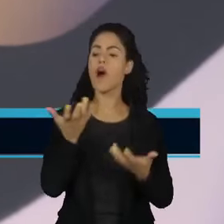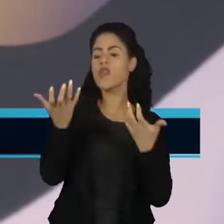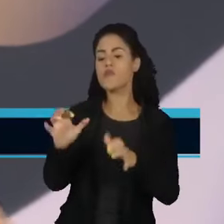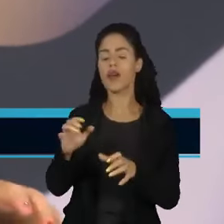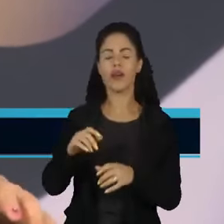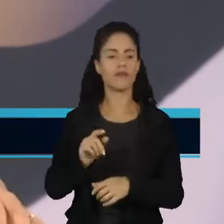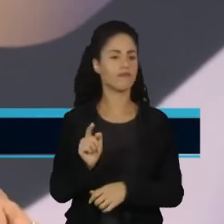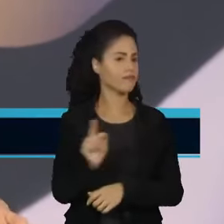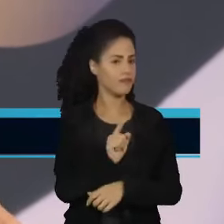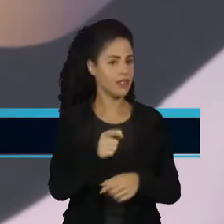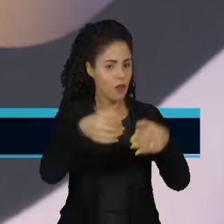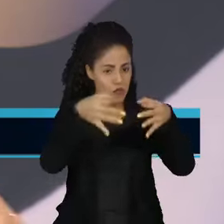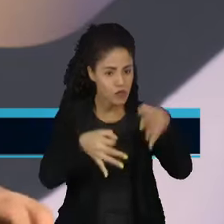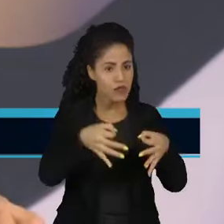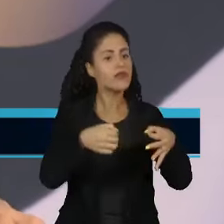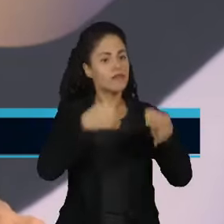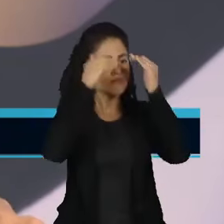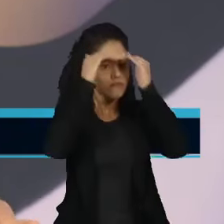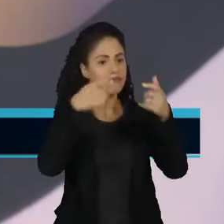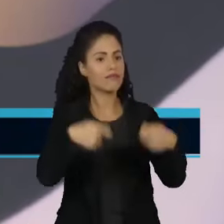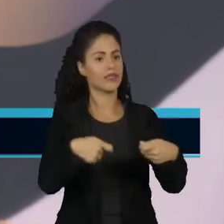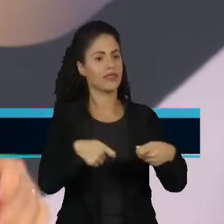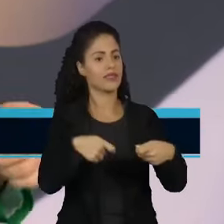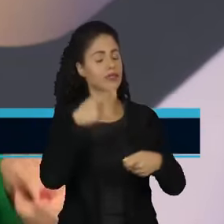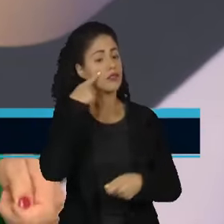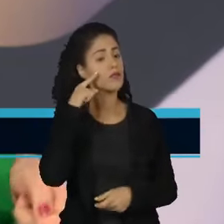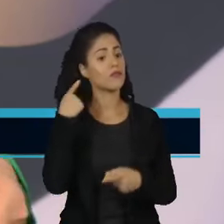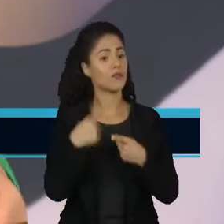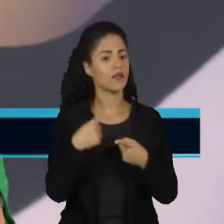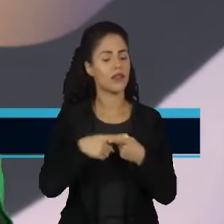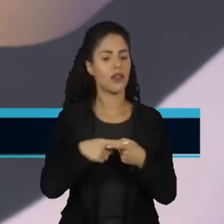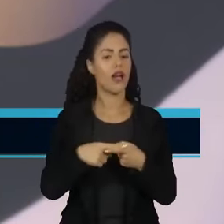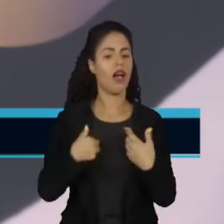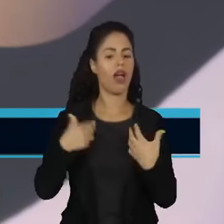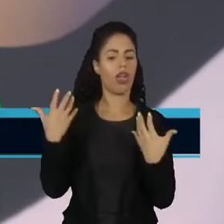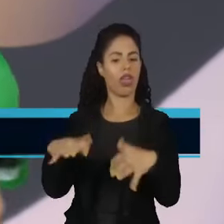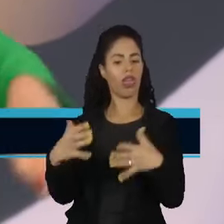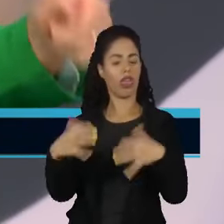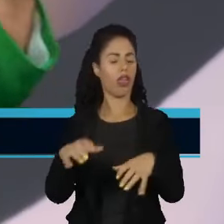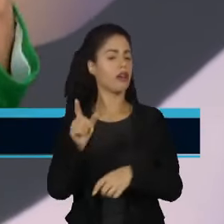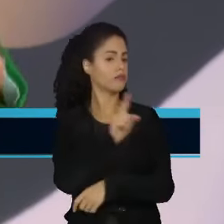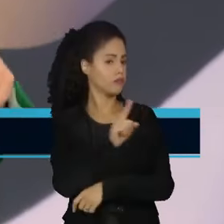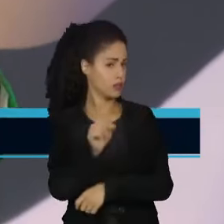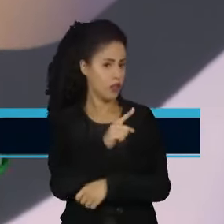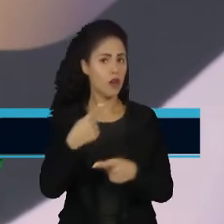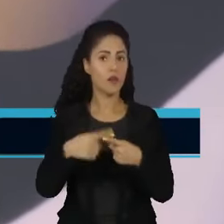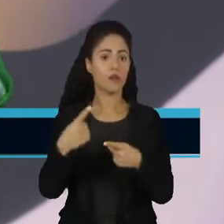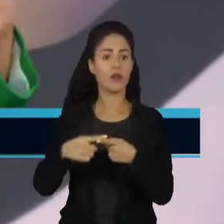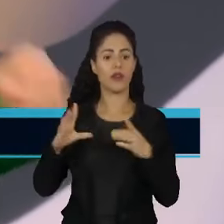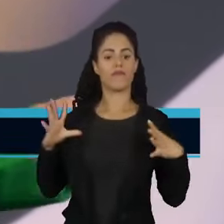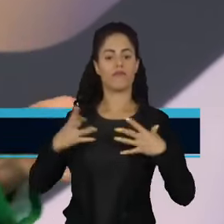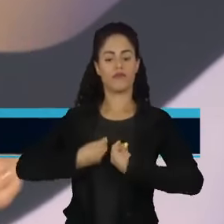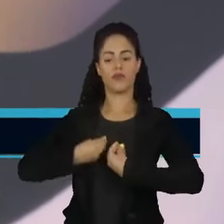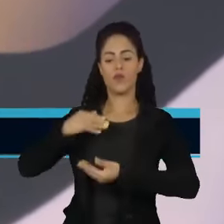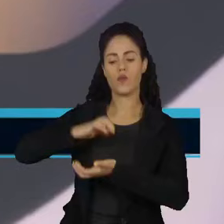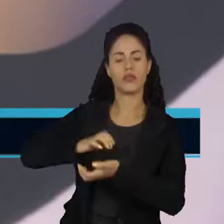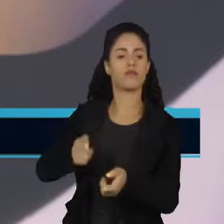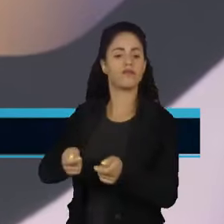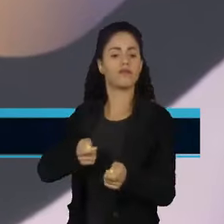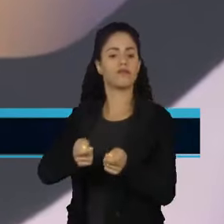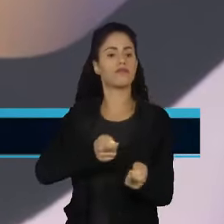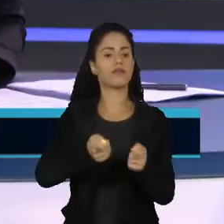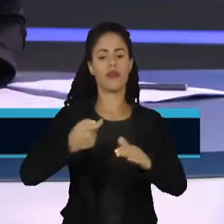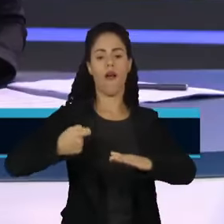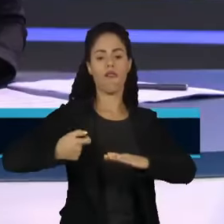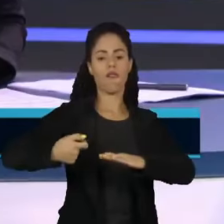até porque, de uma certa forma, é um tensionamento de negar, inclusive, a sujeição ao debate que o STF tem feito de controle de notícias